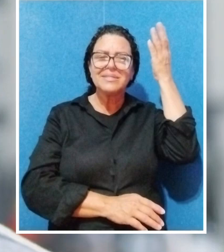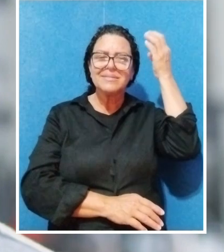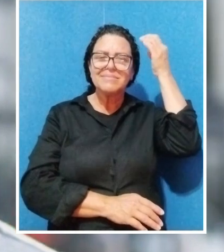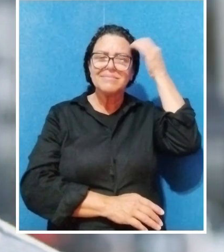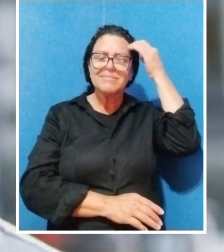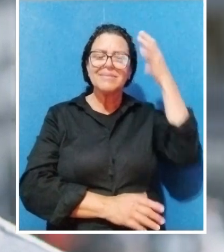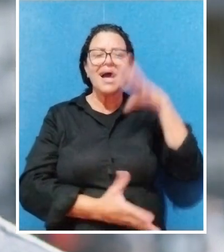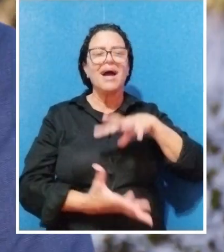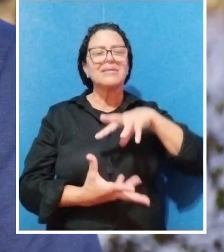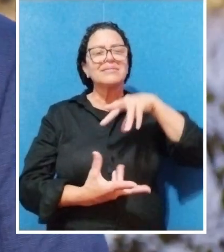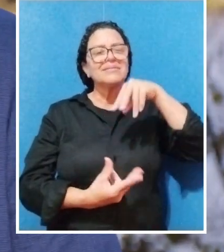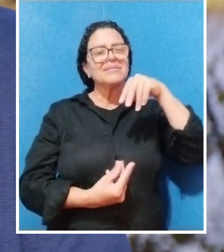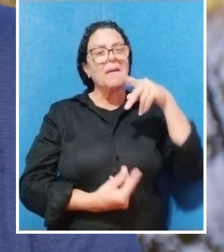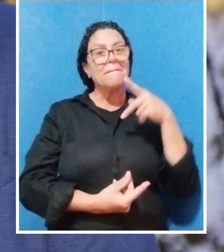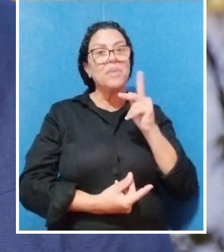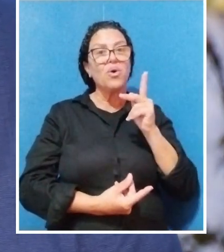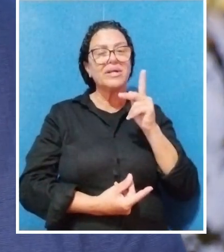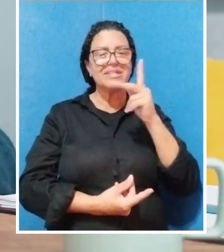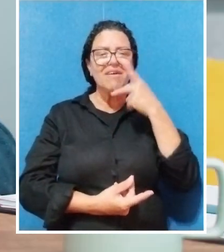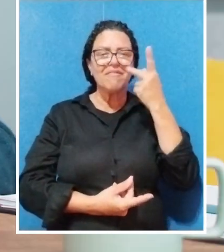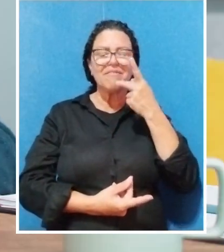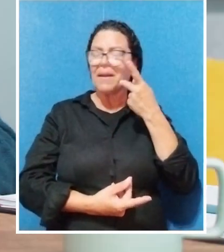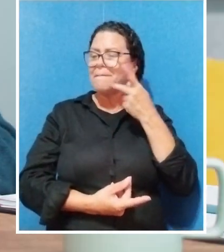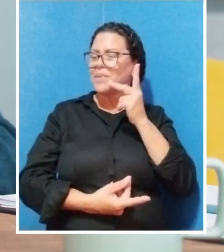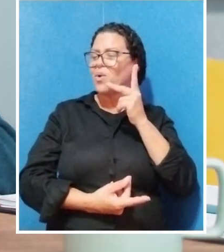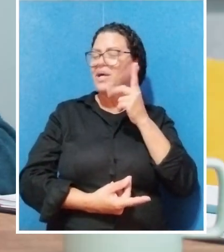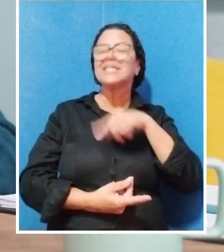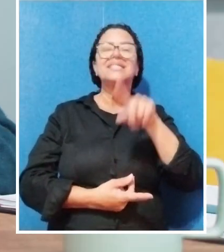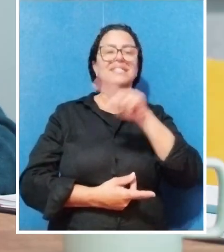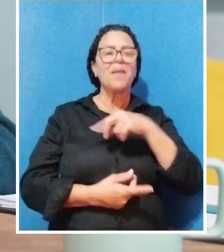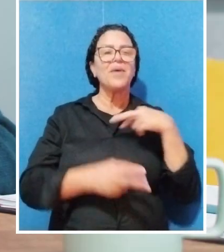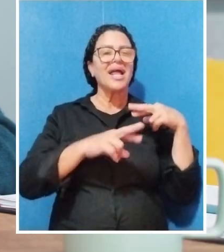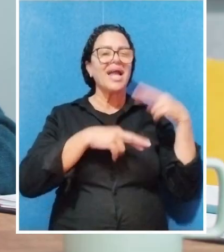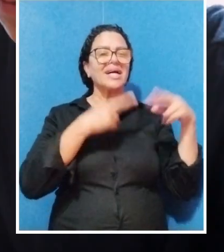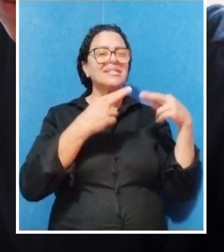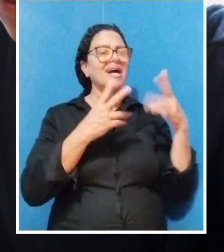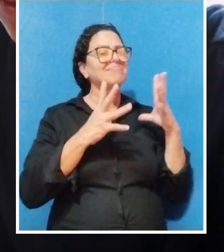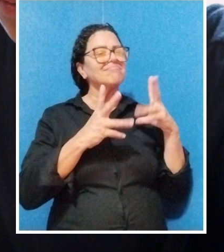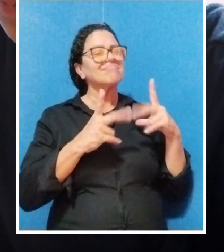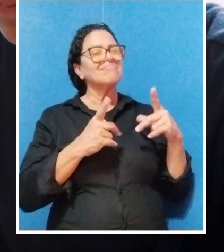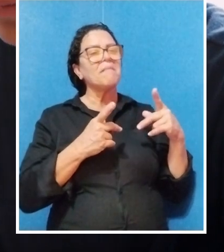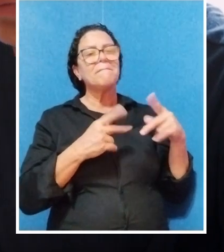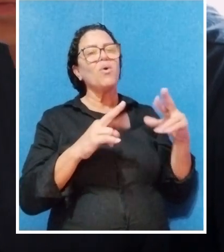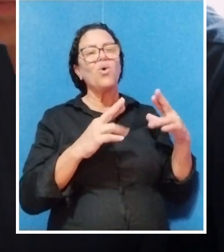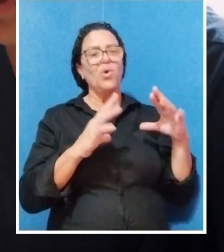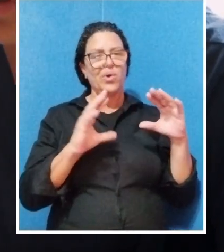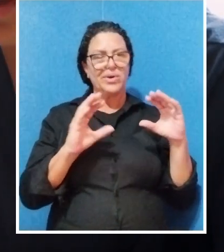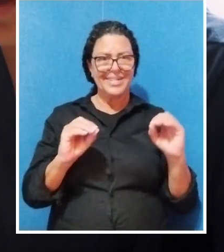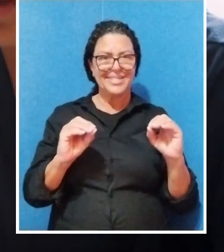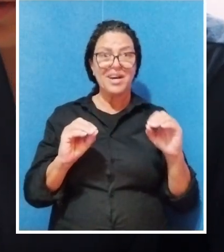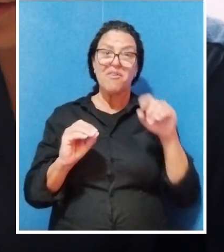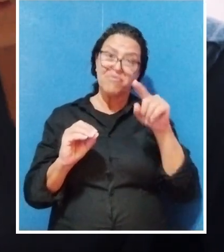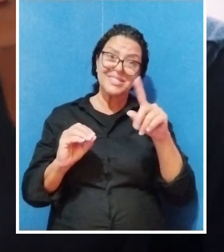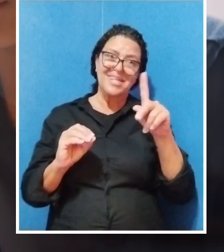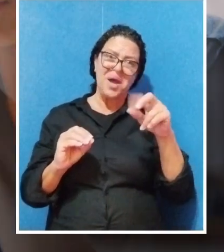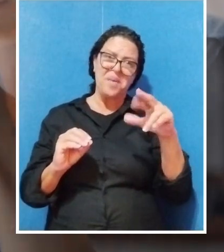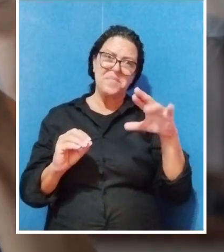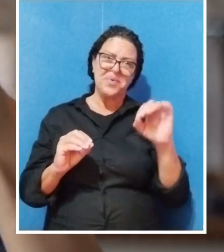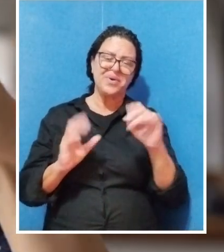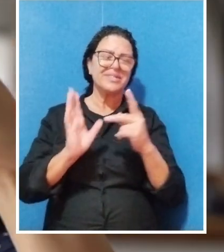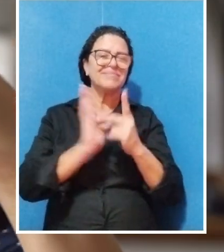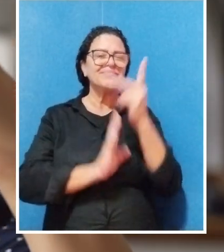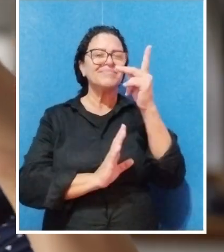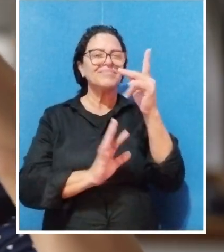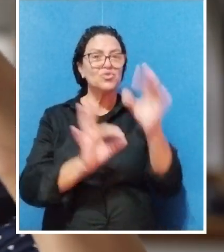é pura. Sua alma é pura. Sua fala é pura. Seus relacionamentos são puros. Você é